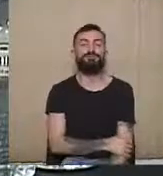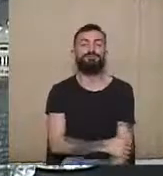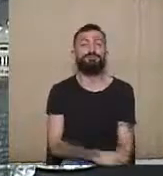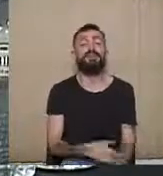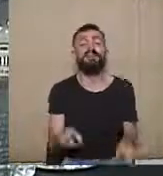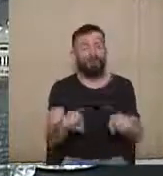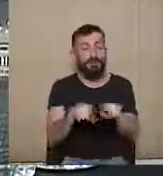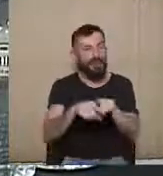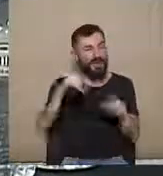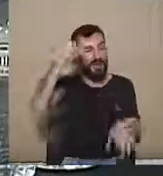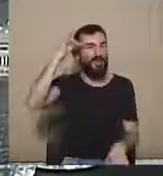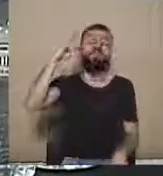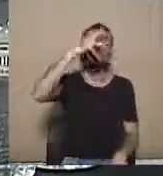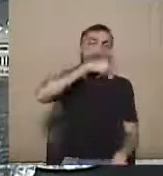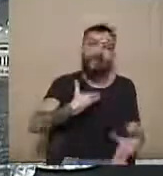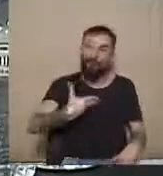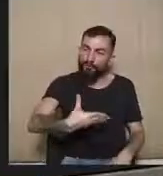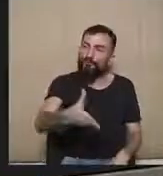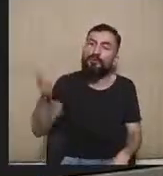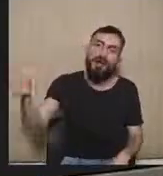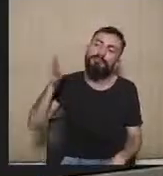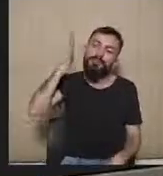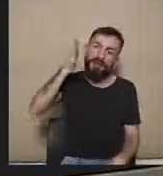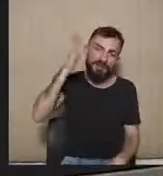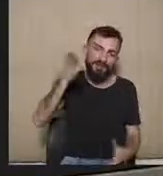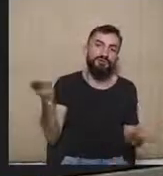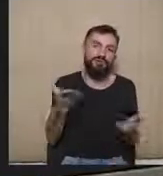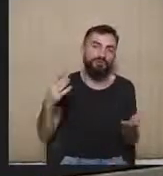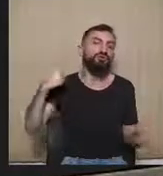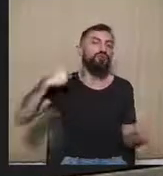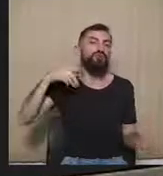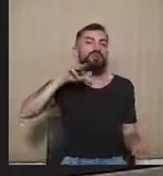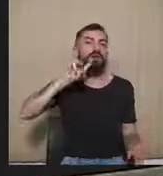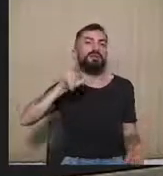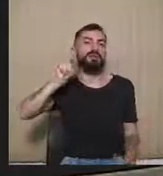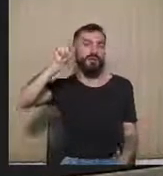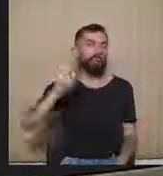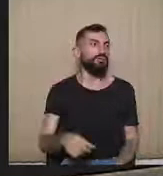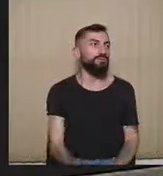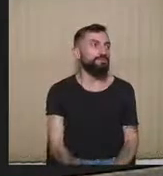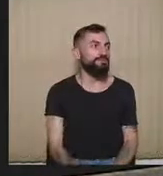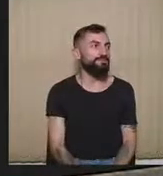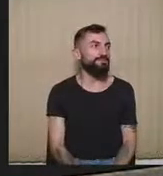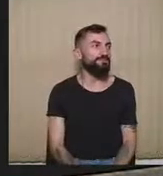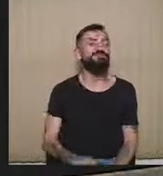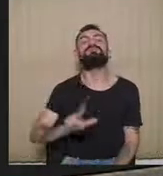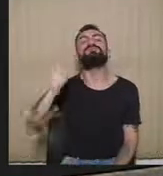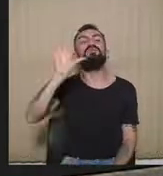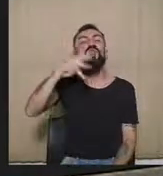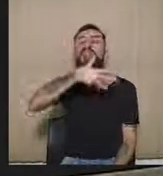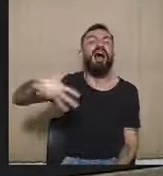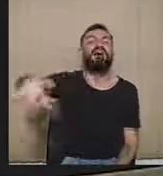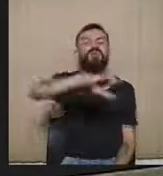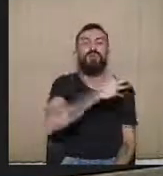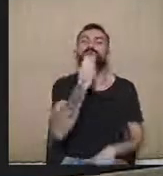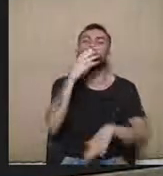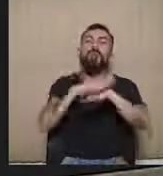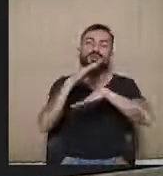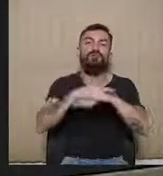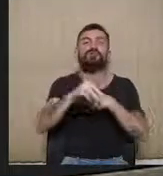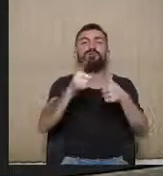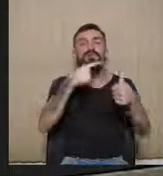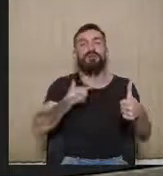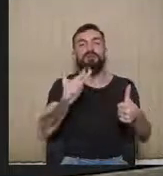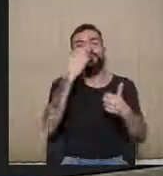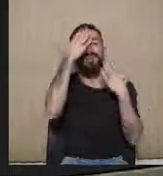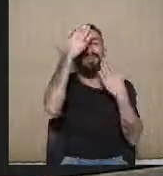sem mais delongas, passe então a palavra ao nosso palestrante, doutor Marcelo. Olá a todos, boa noite. Primeiro, gostaria de agradecer